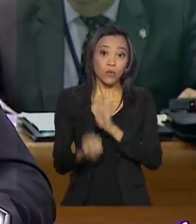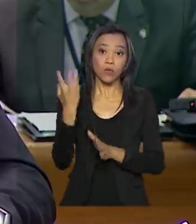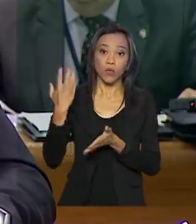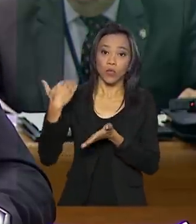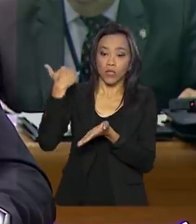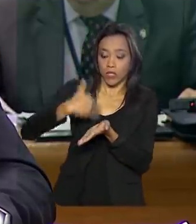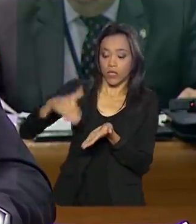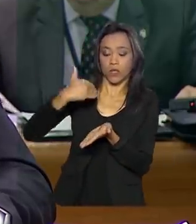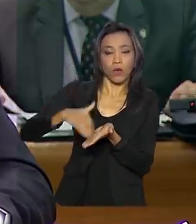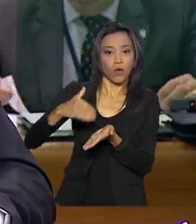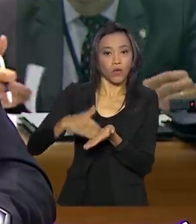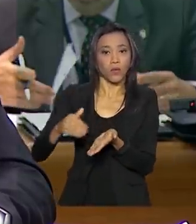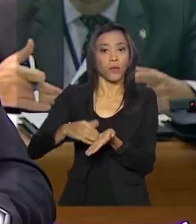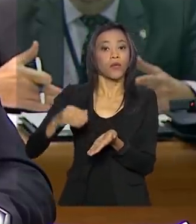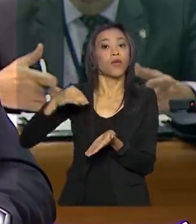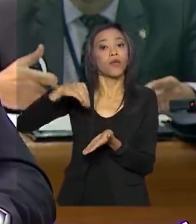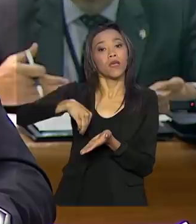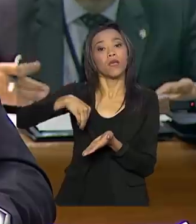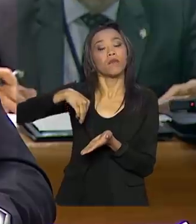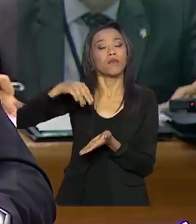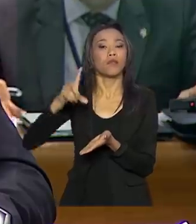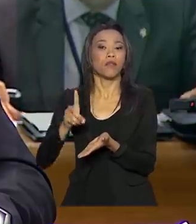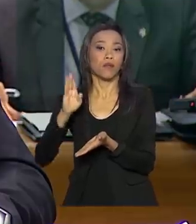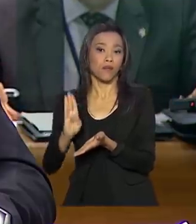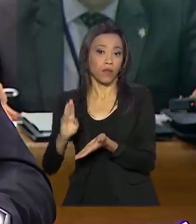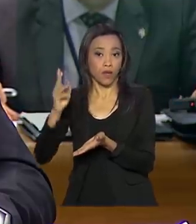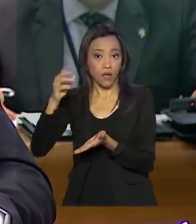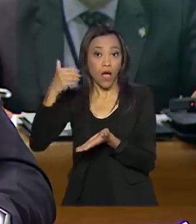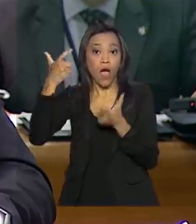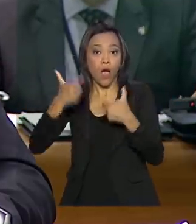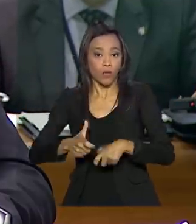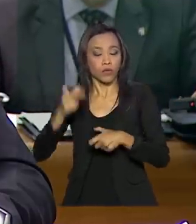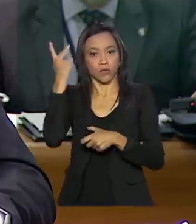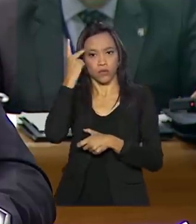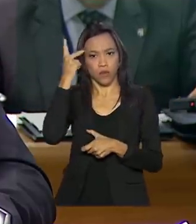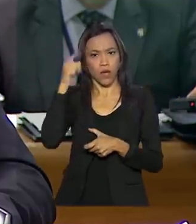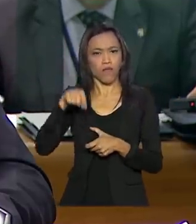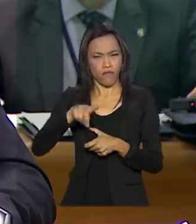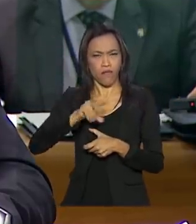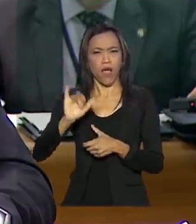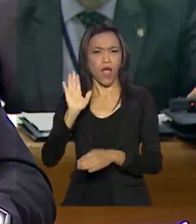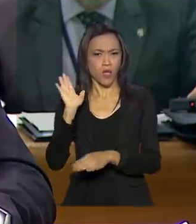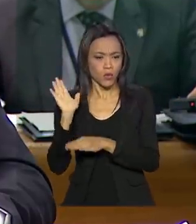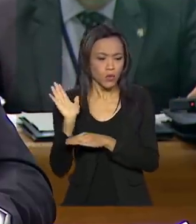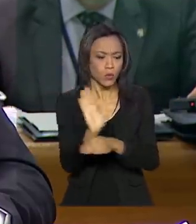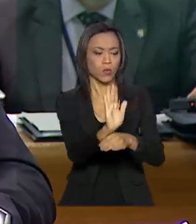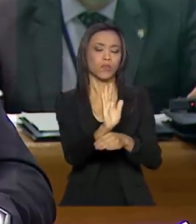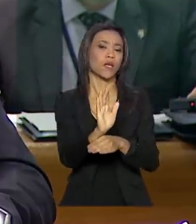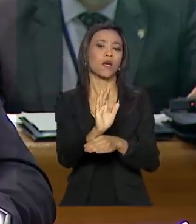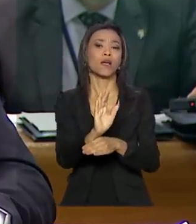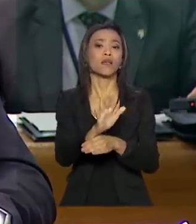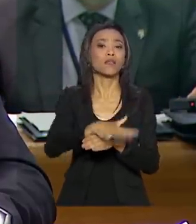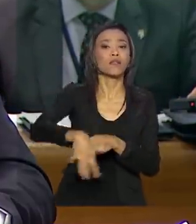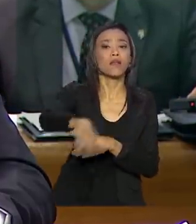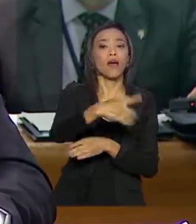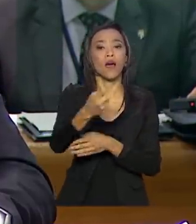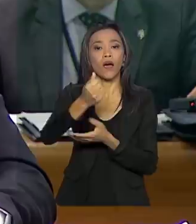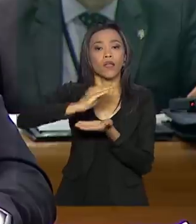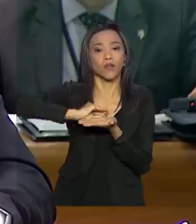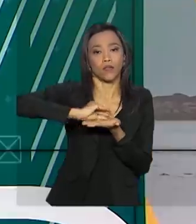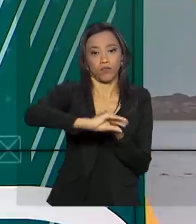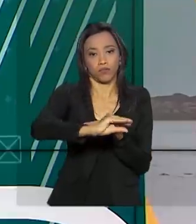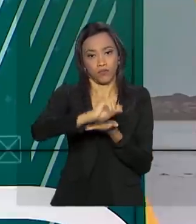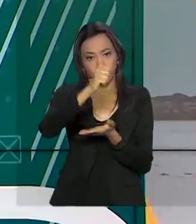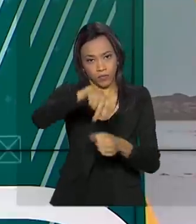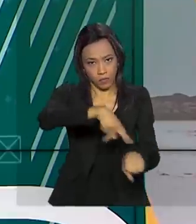do NDB para as Américas, com sede em São Paulo, ajude a incrementar a carteira de financiamentos no país.